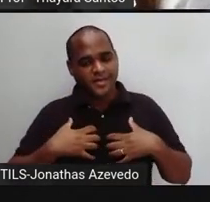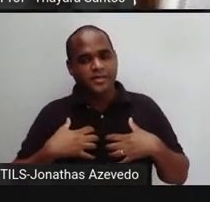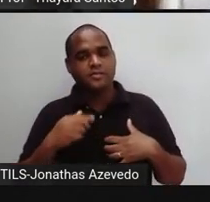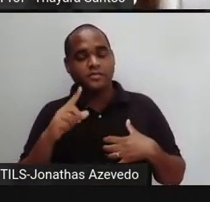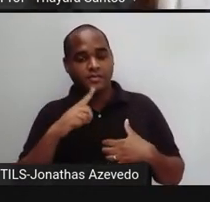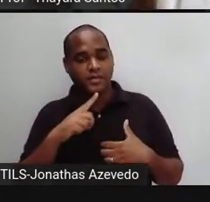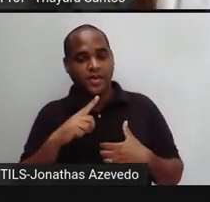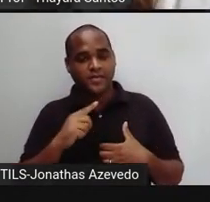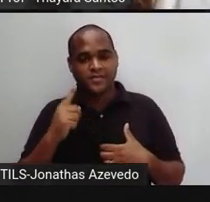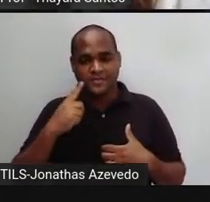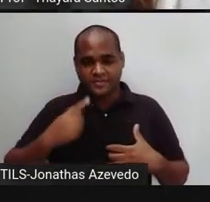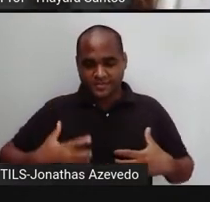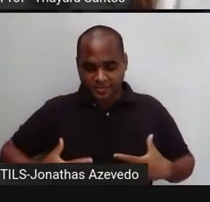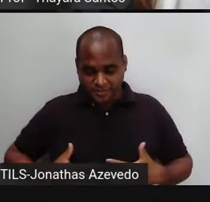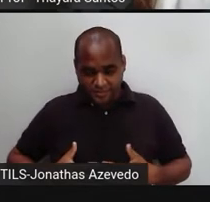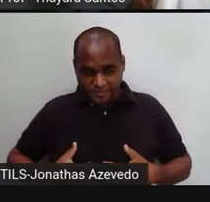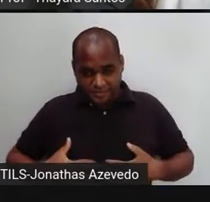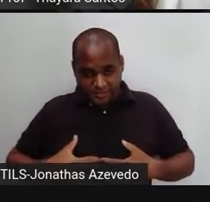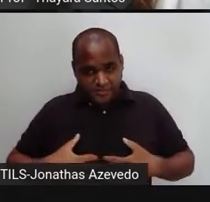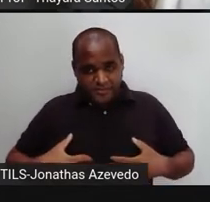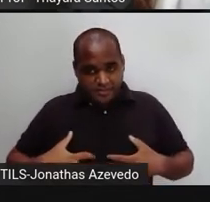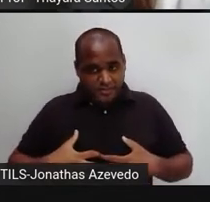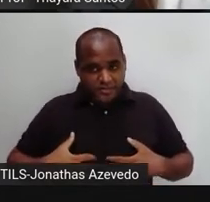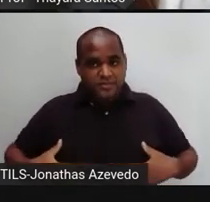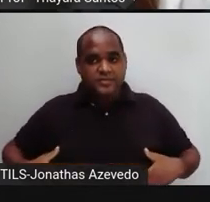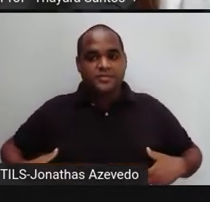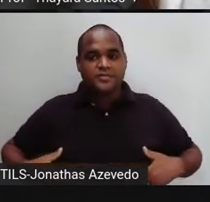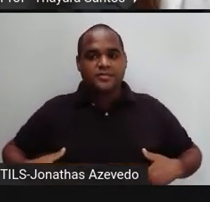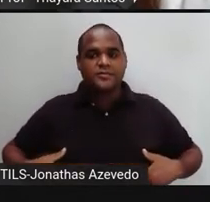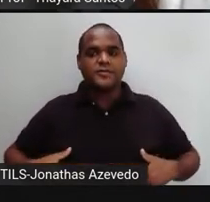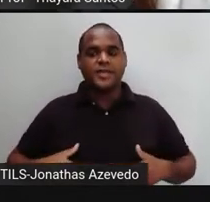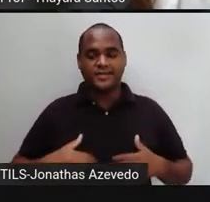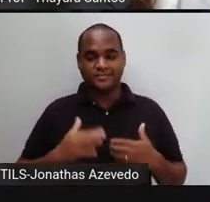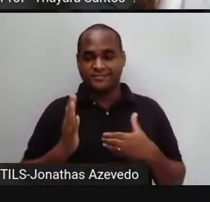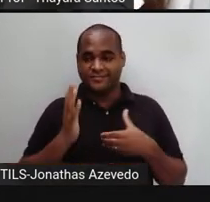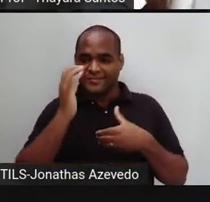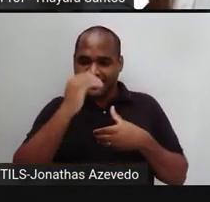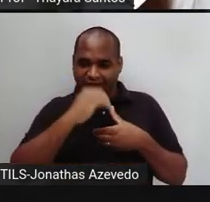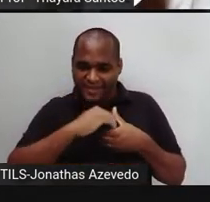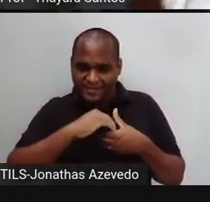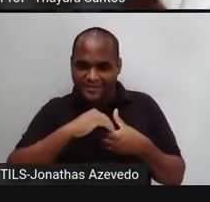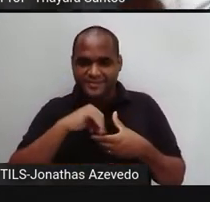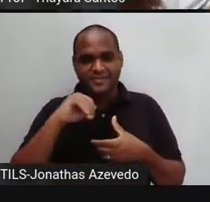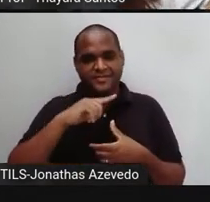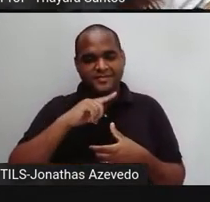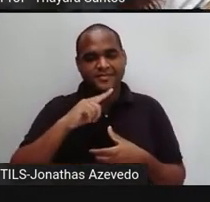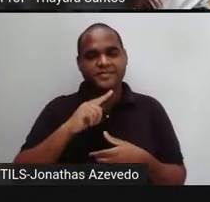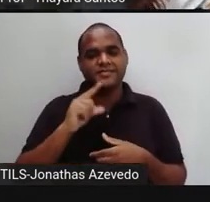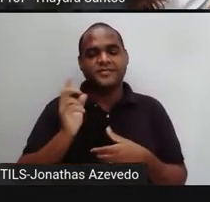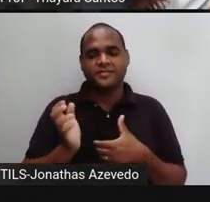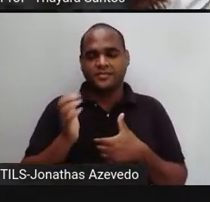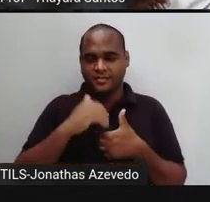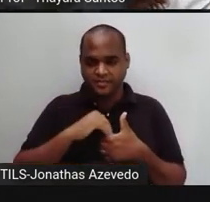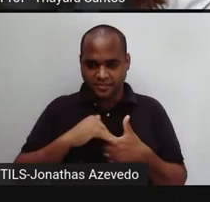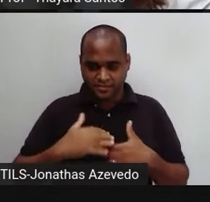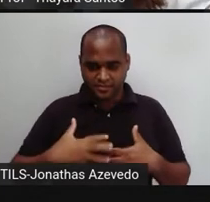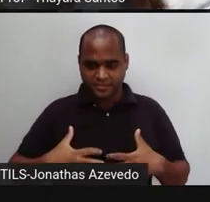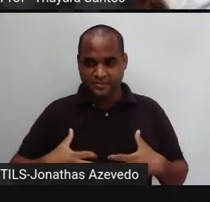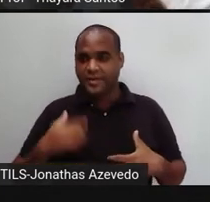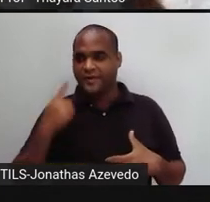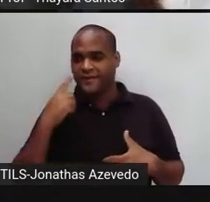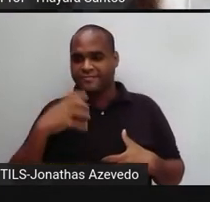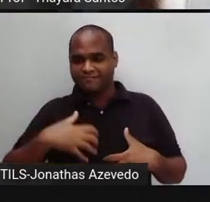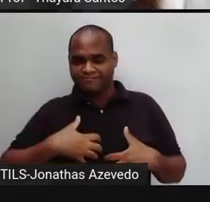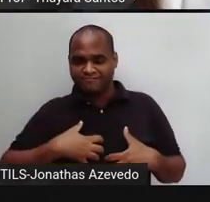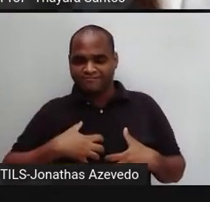as costelas, por isso que tem esse nome. Inter quer dizer entre costais, vem de costelas. Então, a gente tem essas costelinhas aqui que a gente